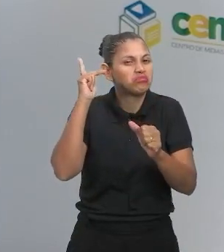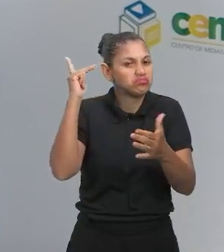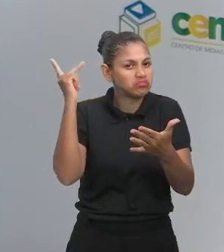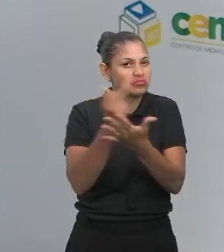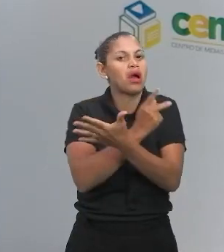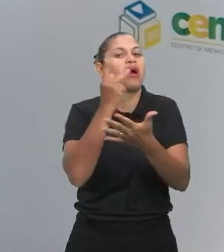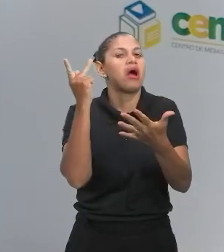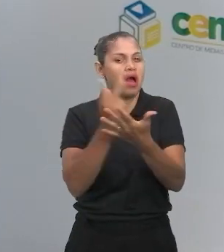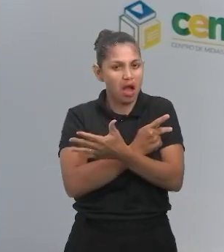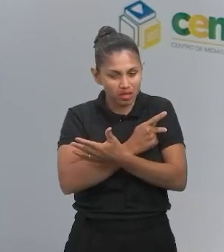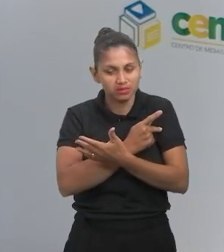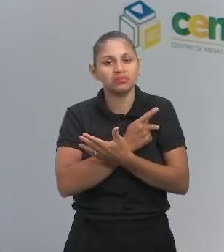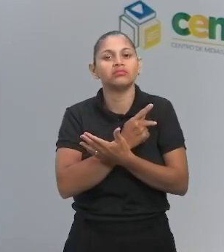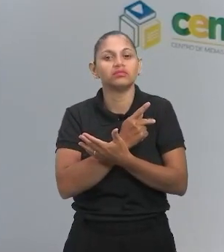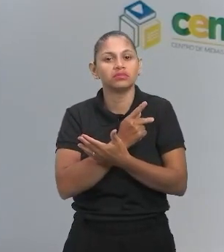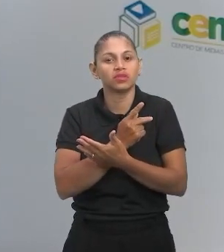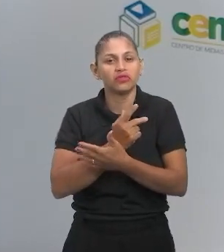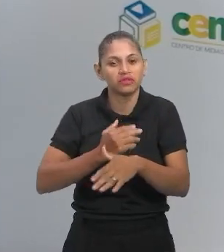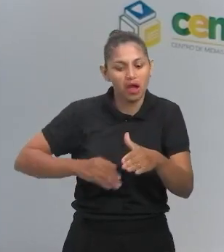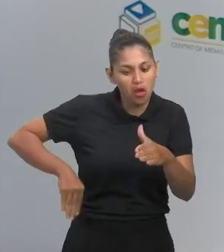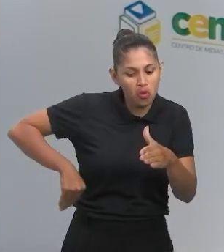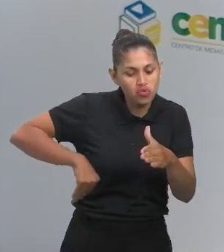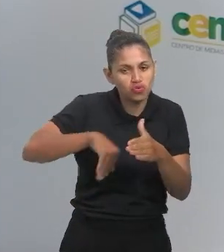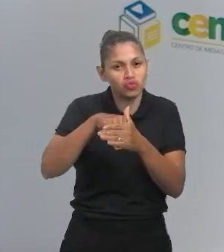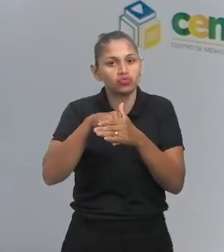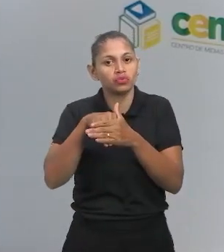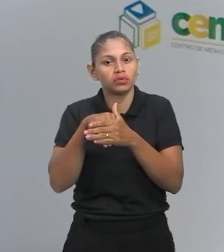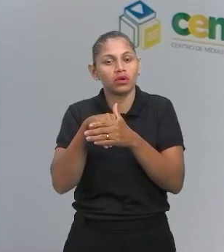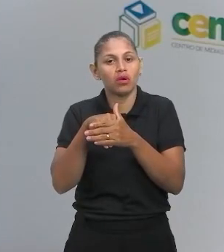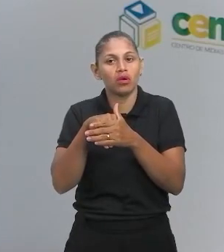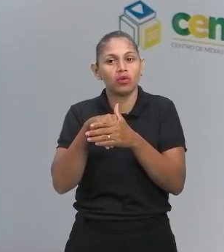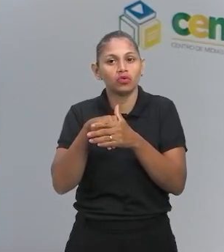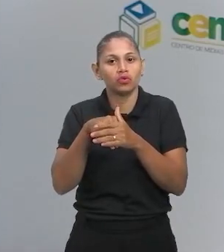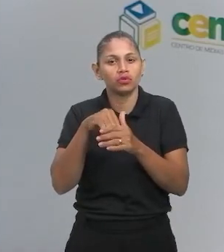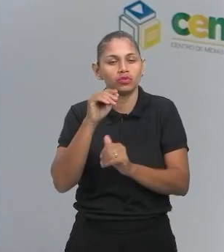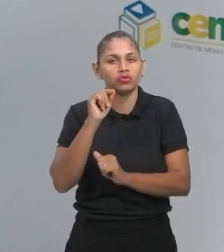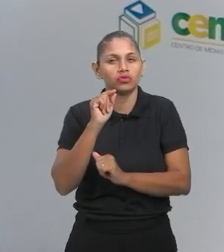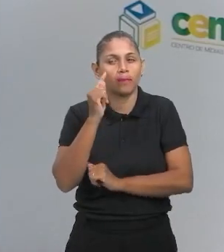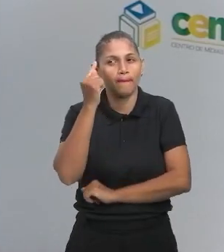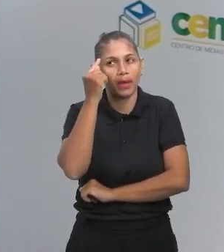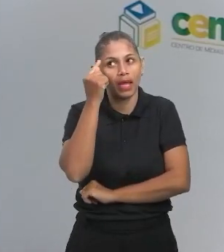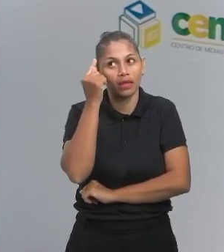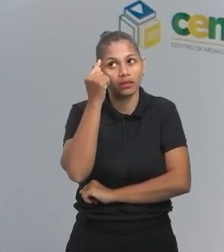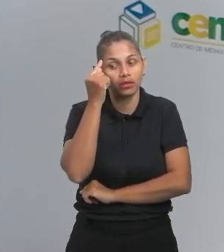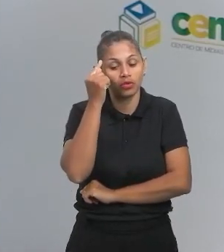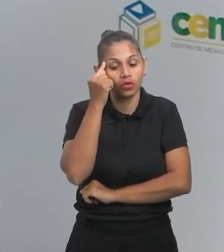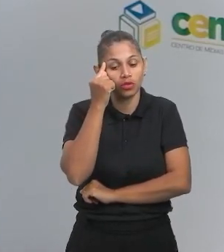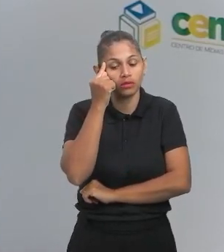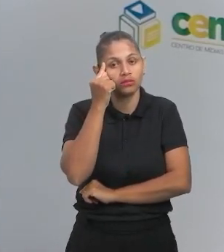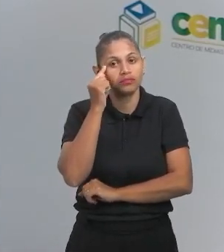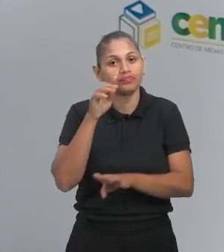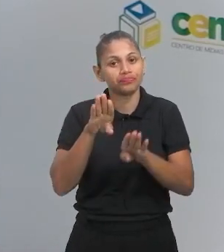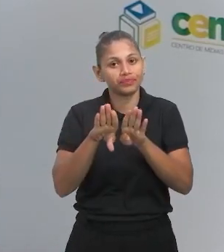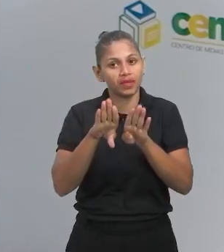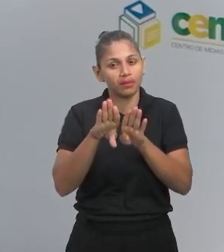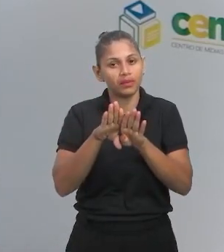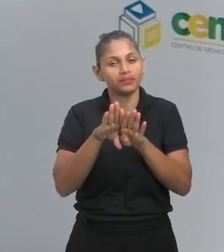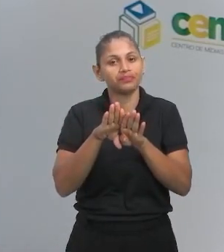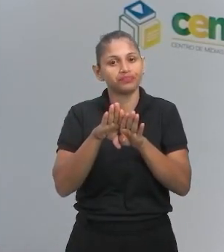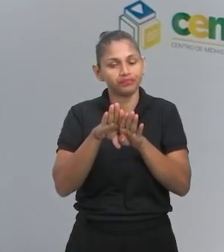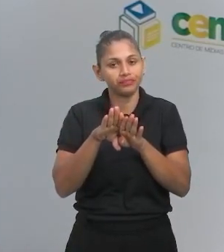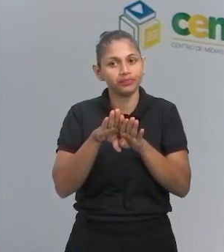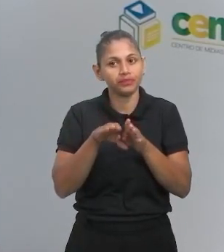chutômetro, né? Chutou. Só que se você chutar e errar, vai vir o quê? Vai vir o Silas,